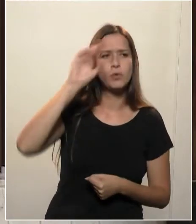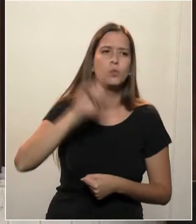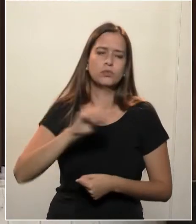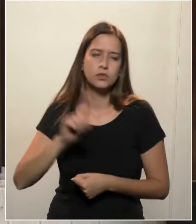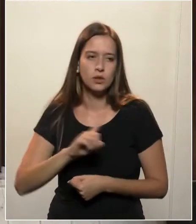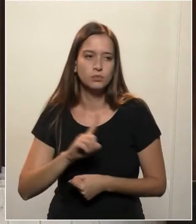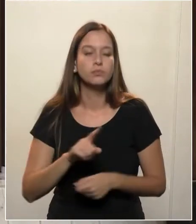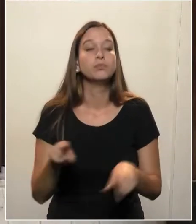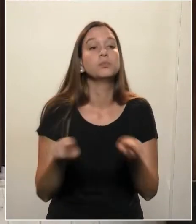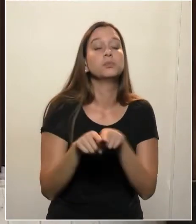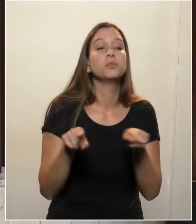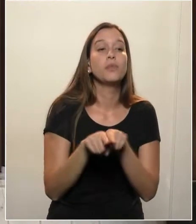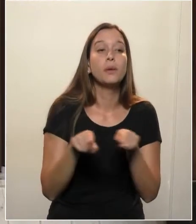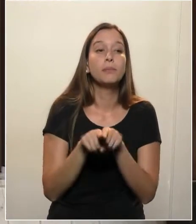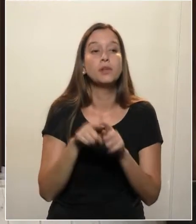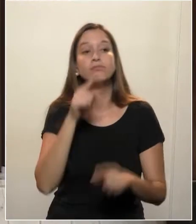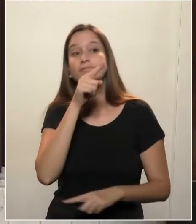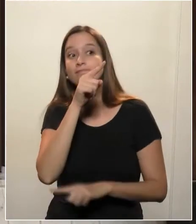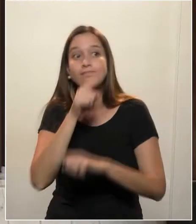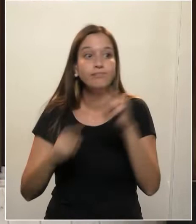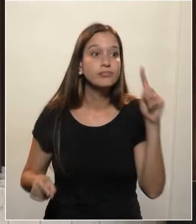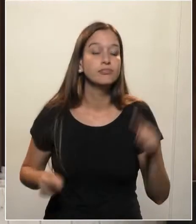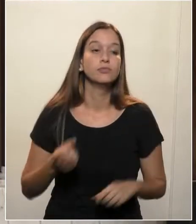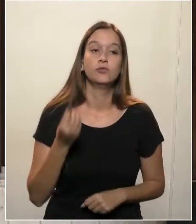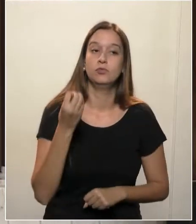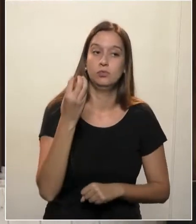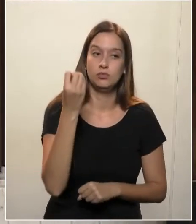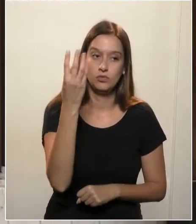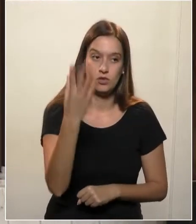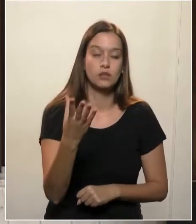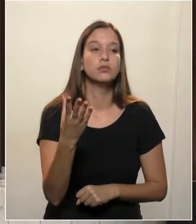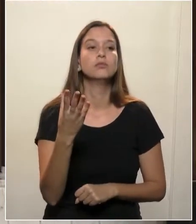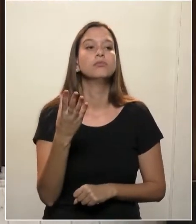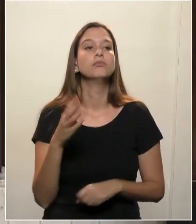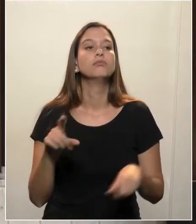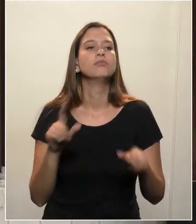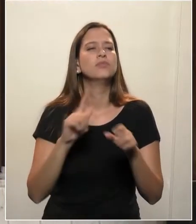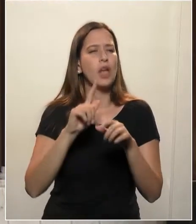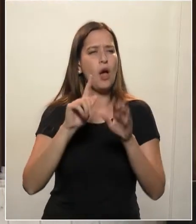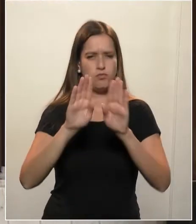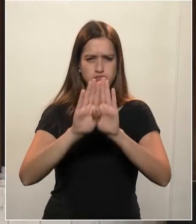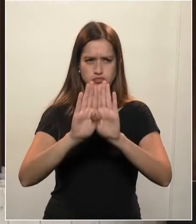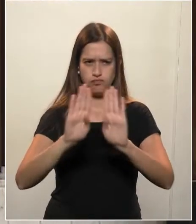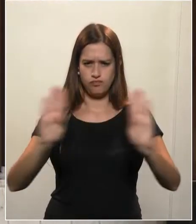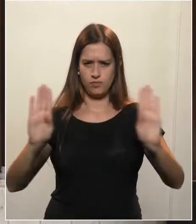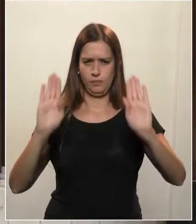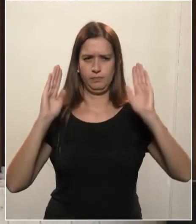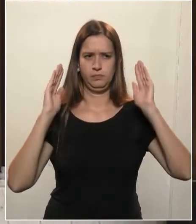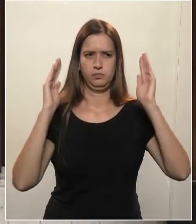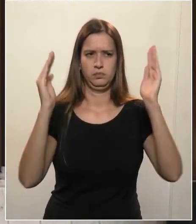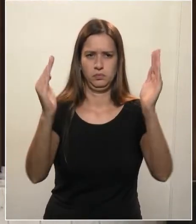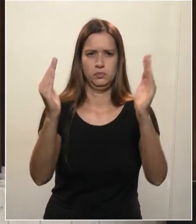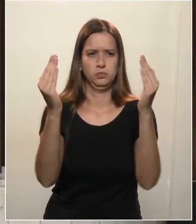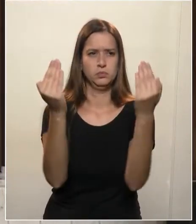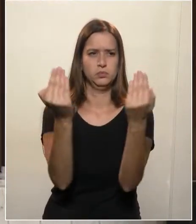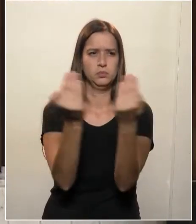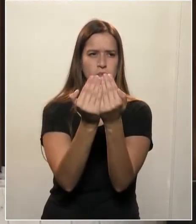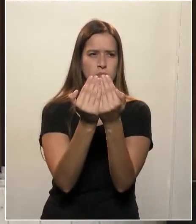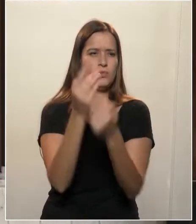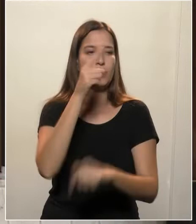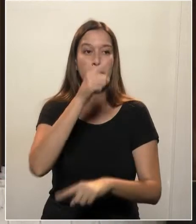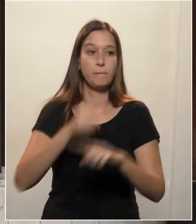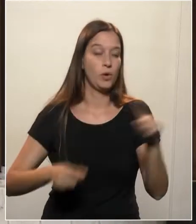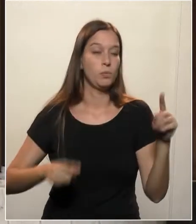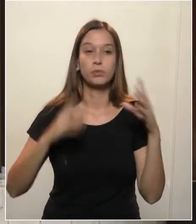o cordão sanitário que eles estabeleceram, restringindo tudo lá em